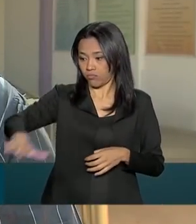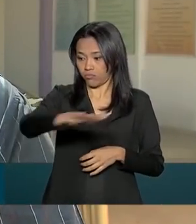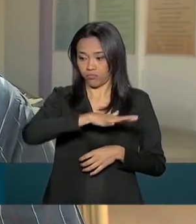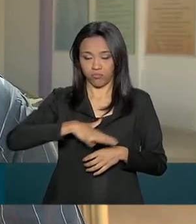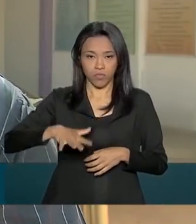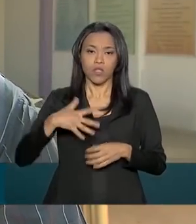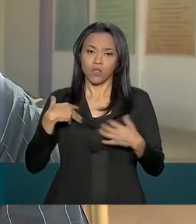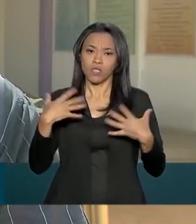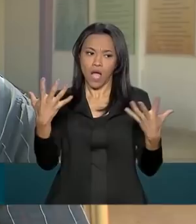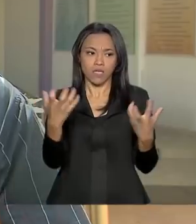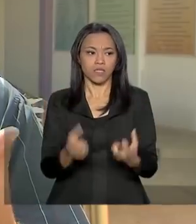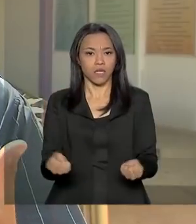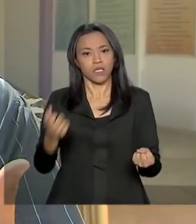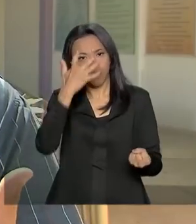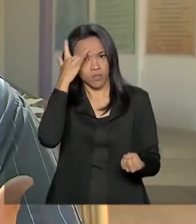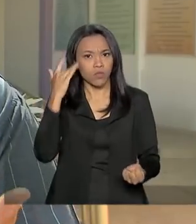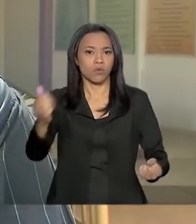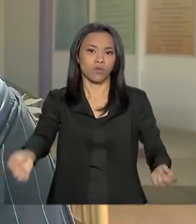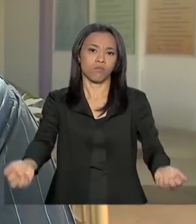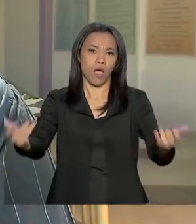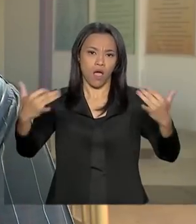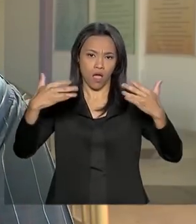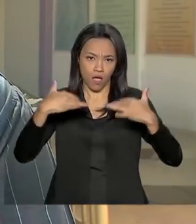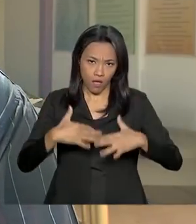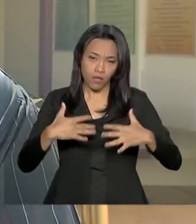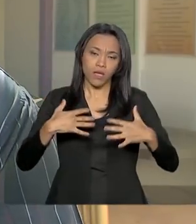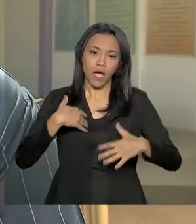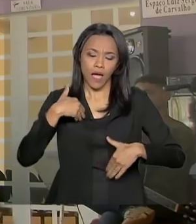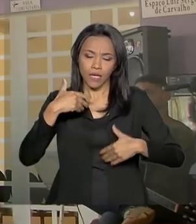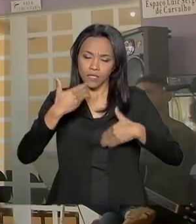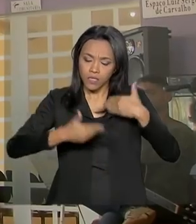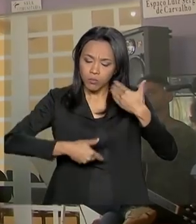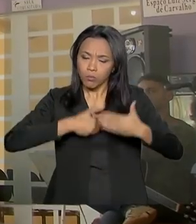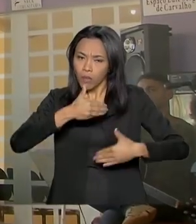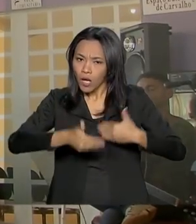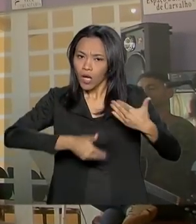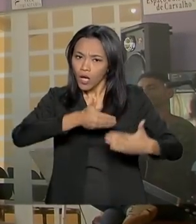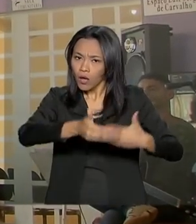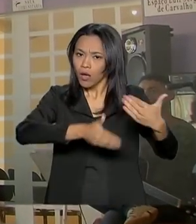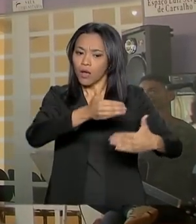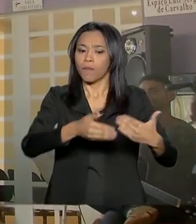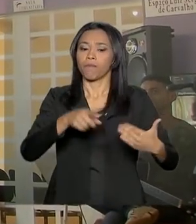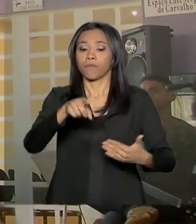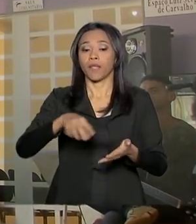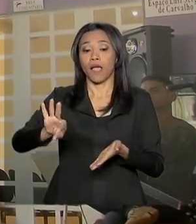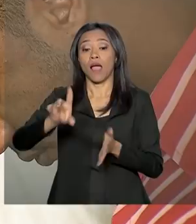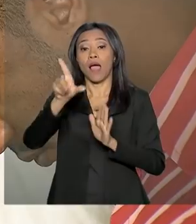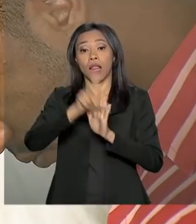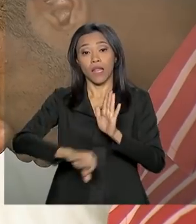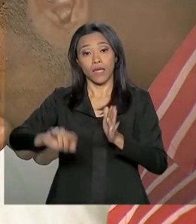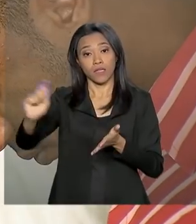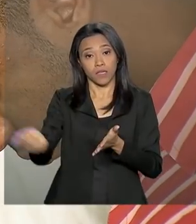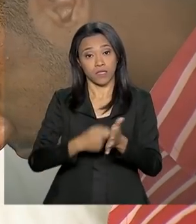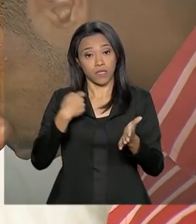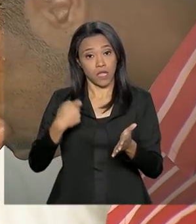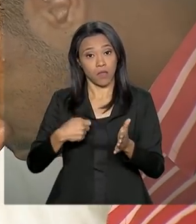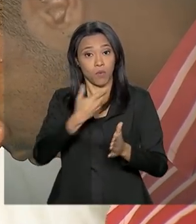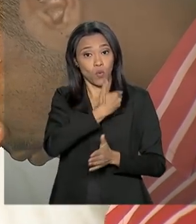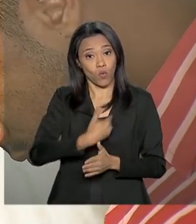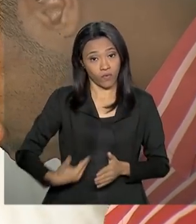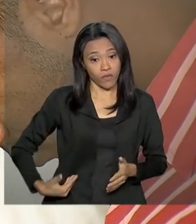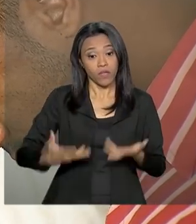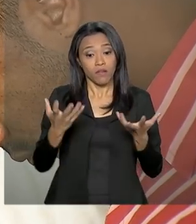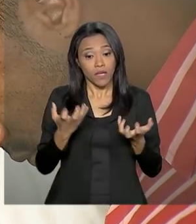acolhidos, mesmo depois do tratamento. A lei sancionada pelo governo quer garantir a